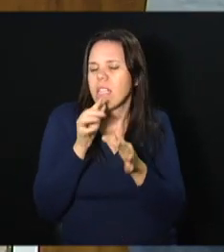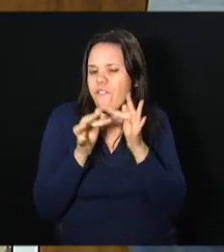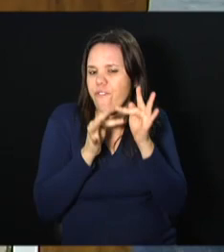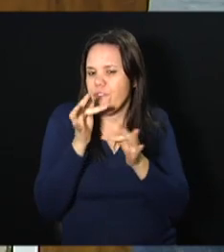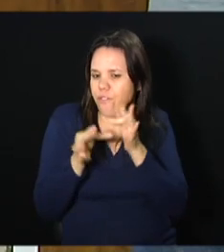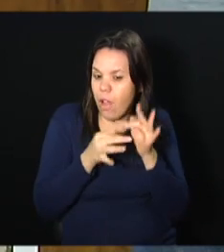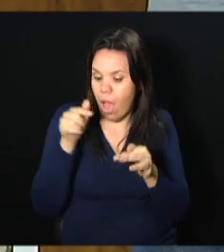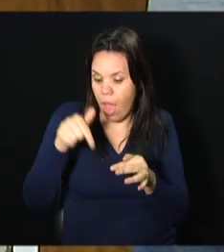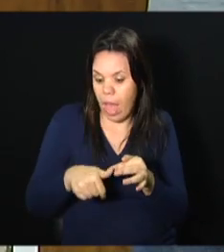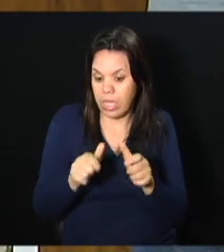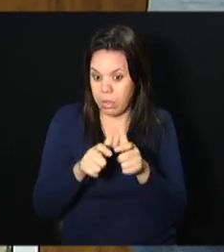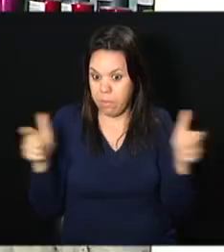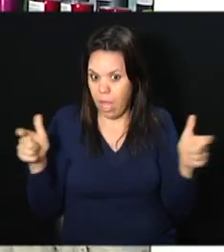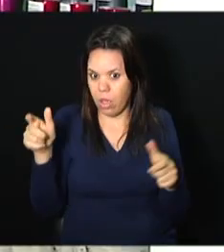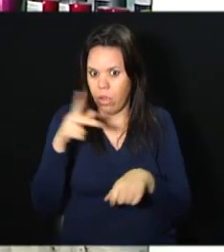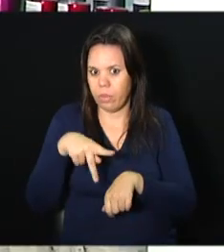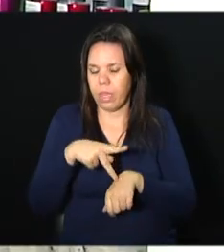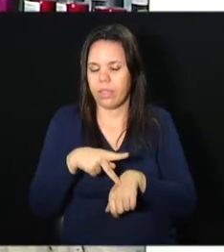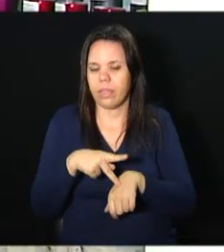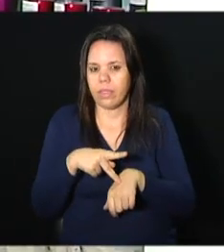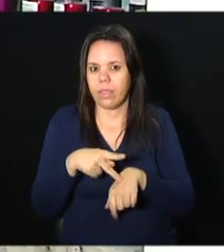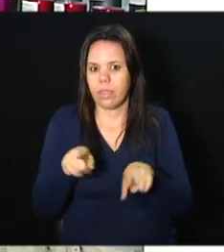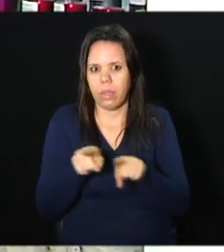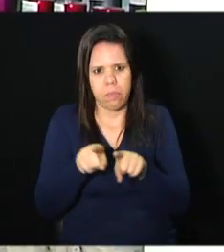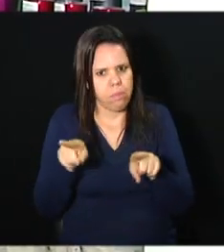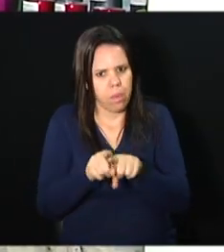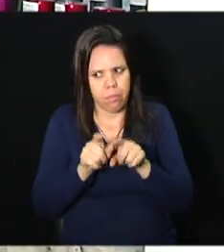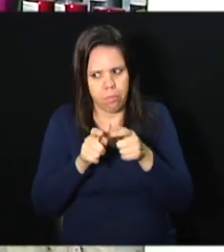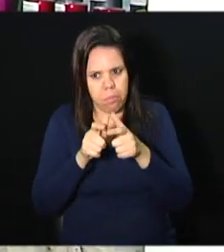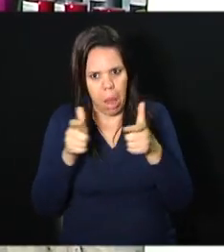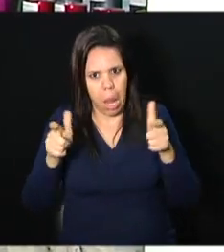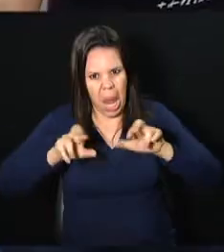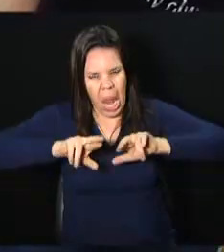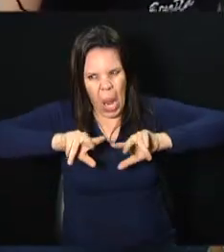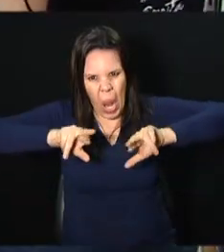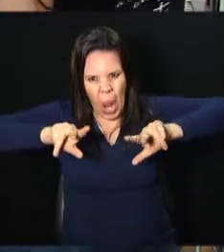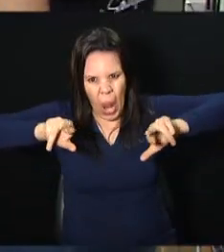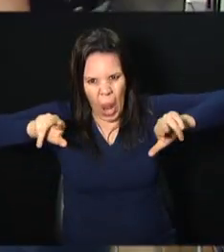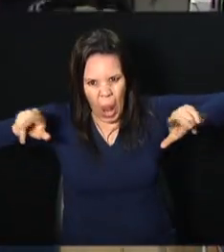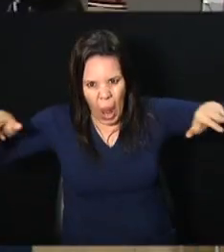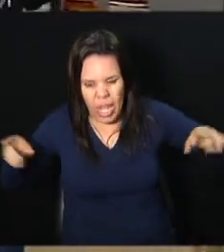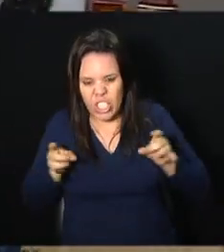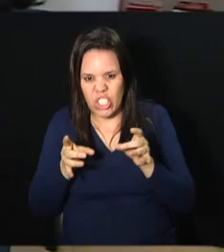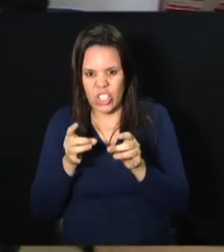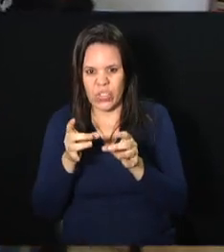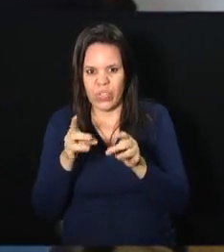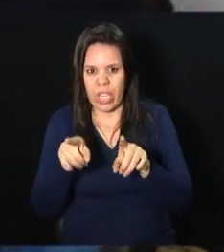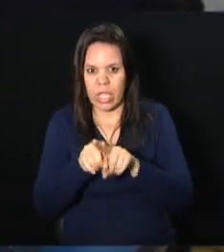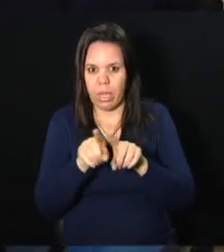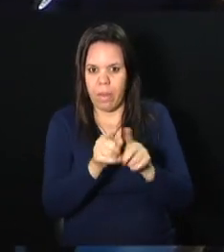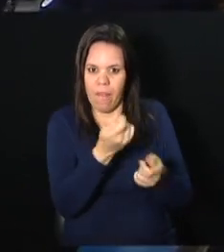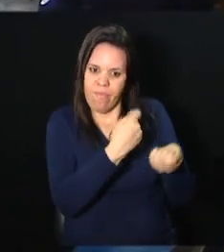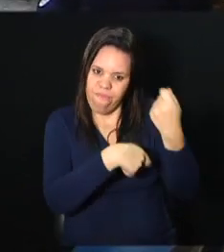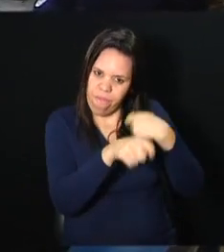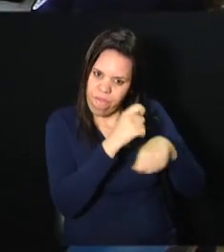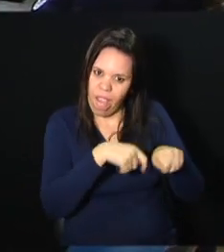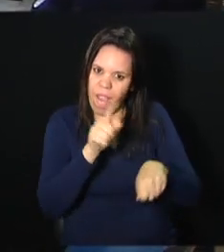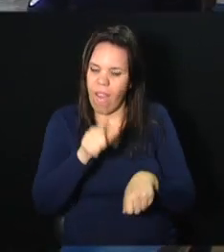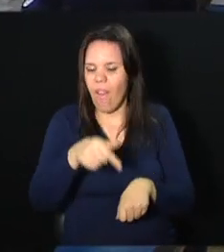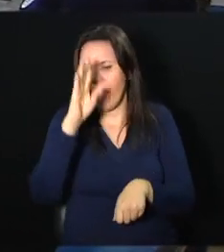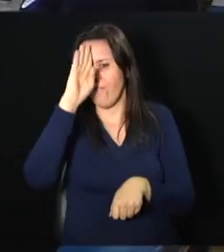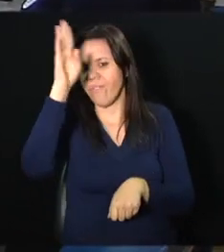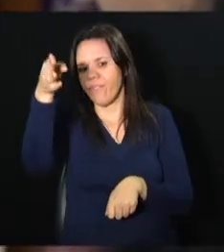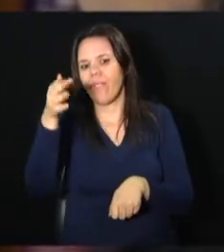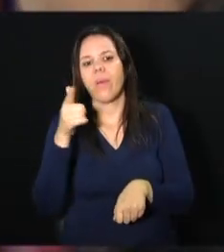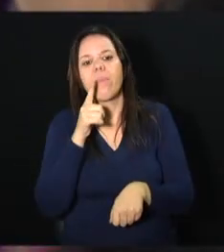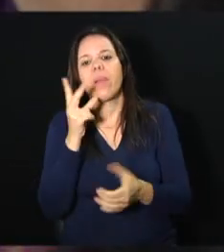entre as maiores do país. E ampliar o leque de serviços em um tripé no modelo de gestão é essencial para a